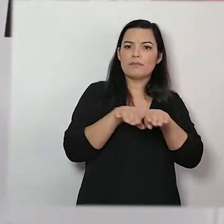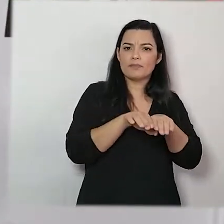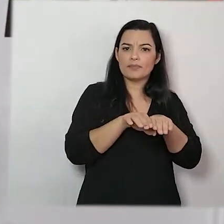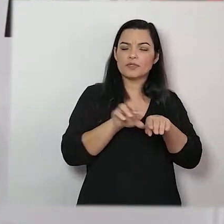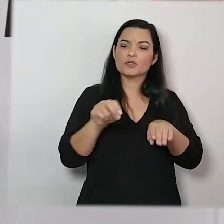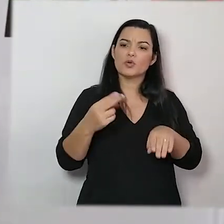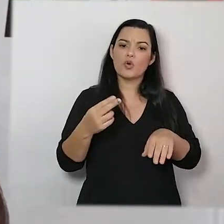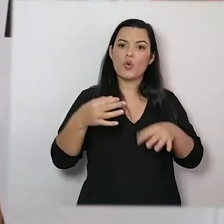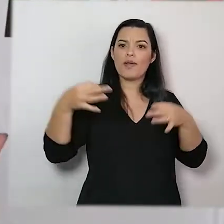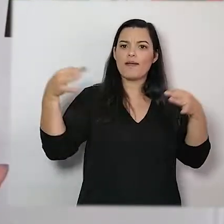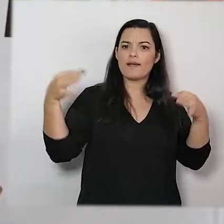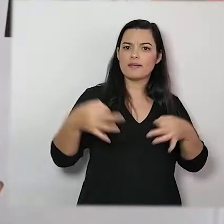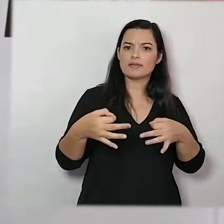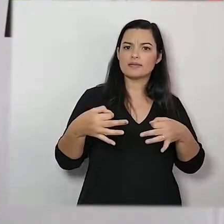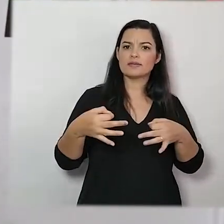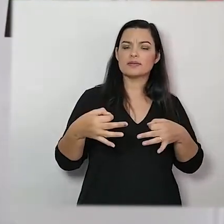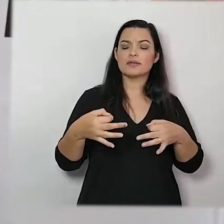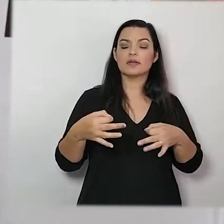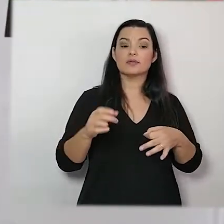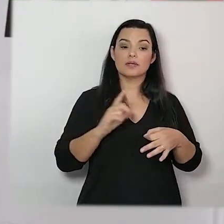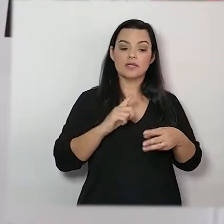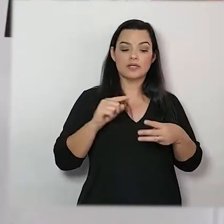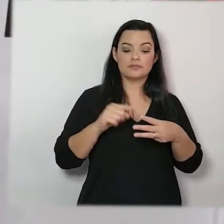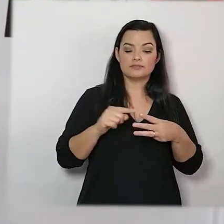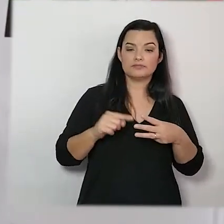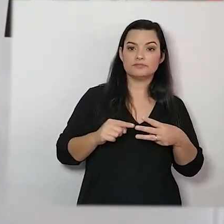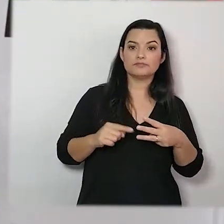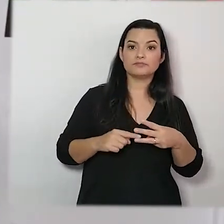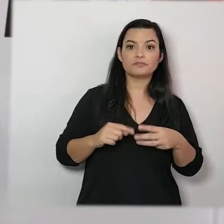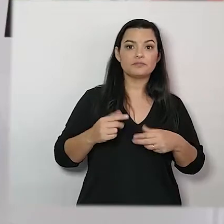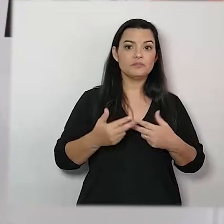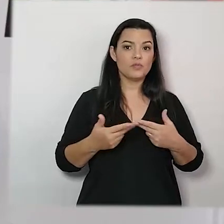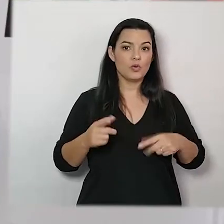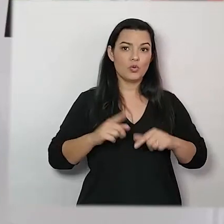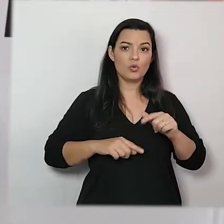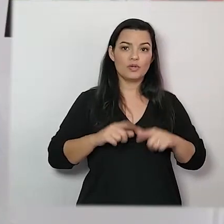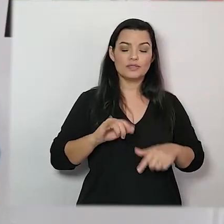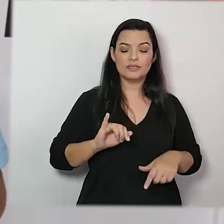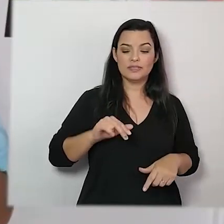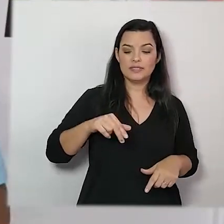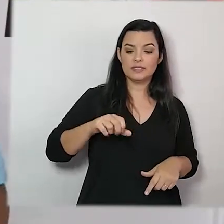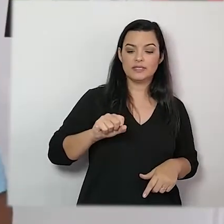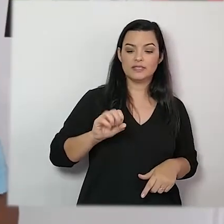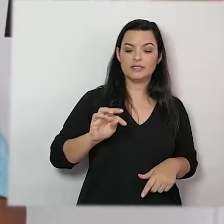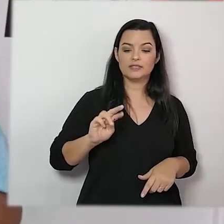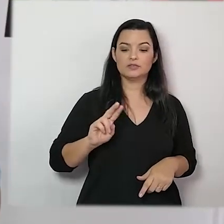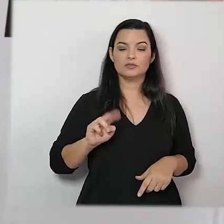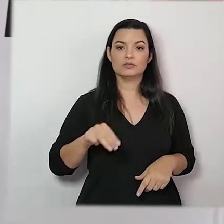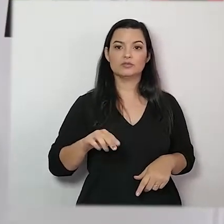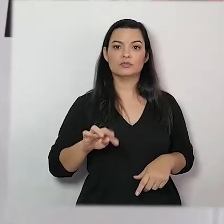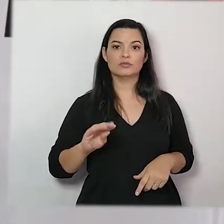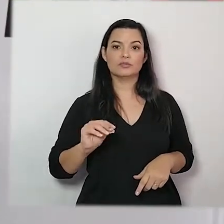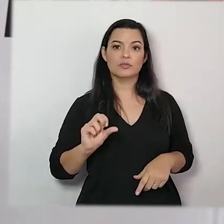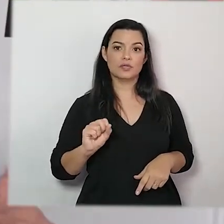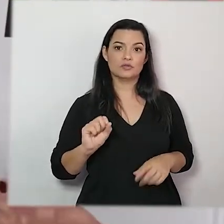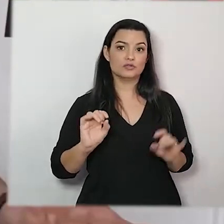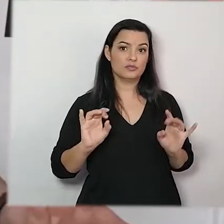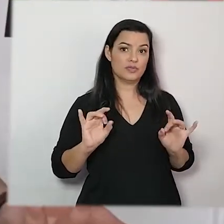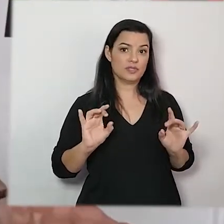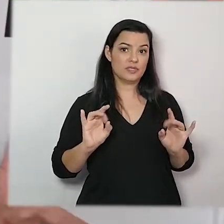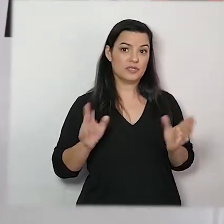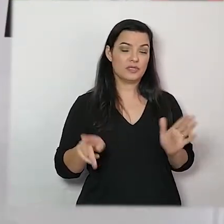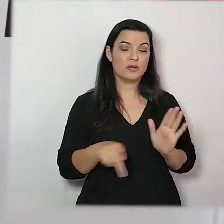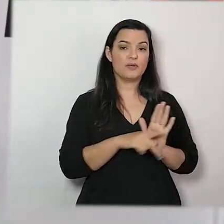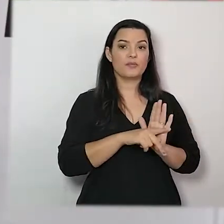exatas, fornecidas por instrumentos específicos, nós também podemos ter medidas